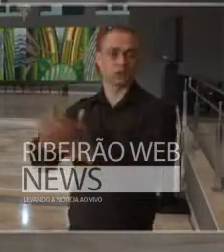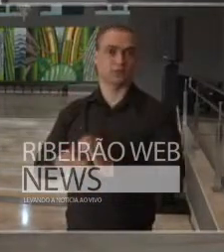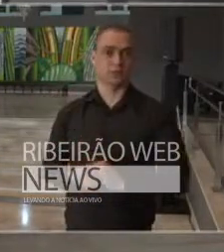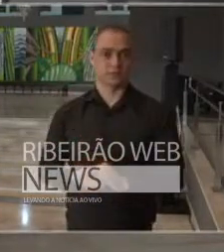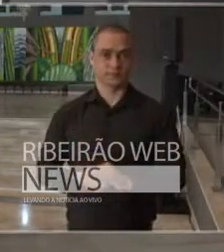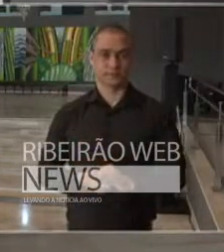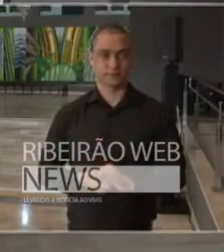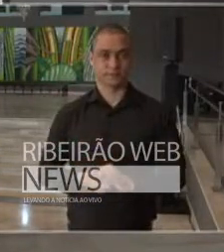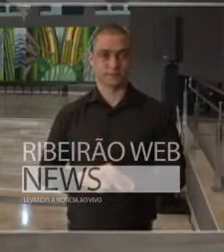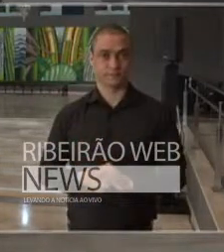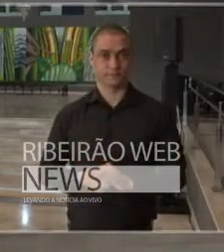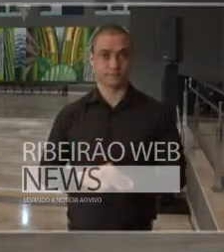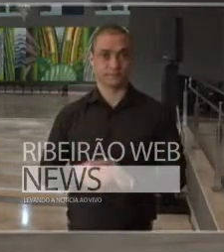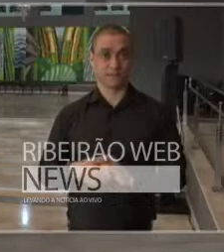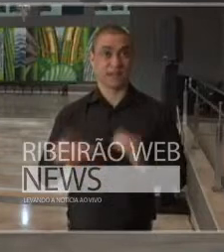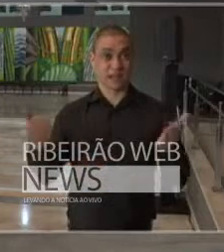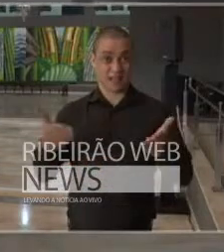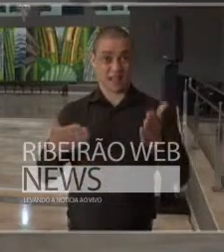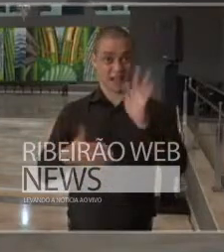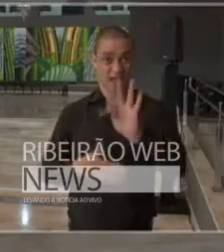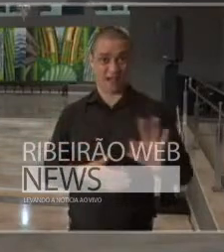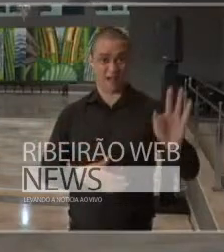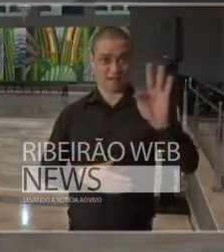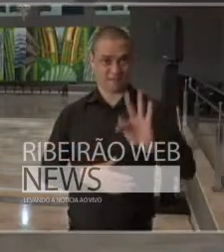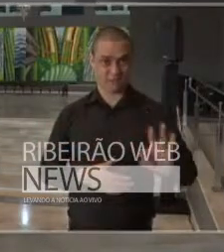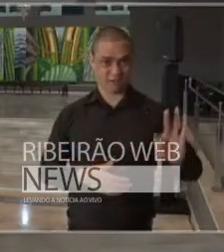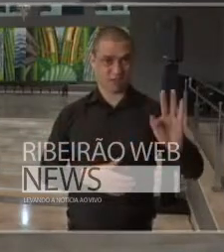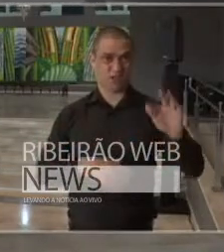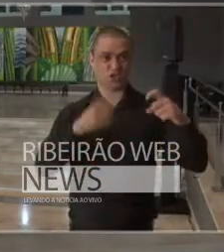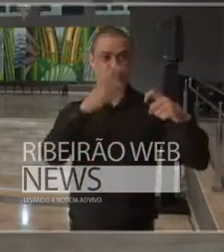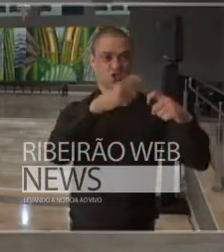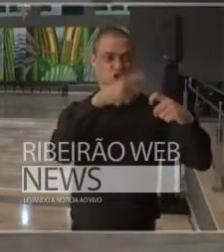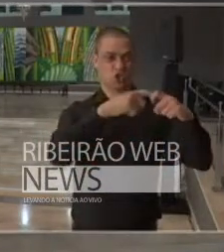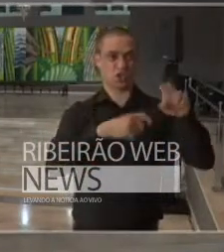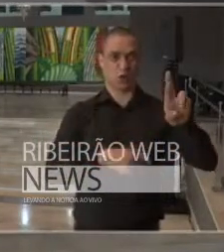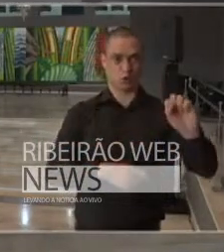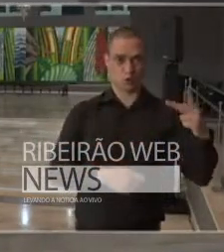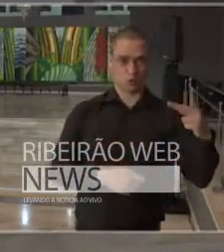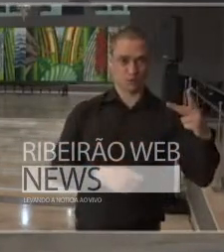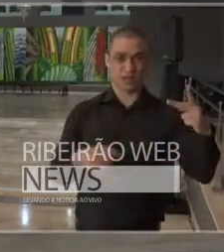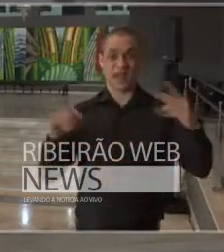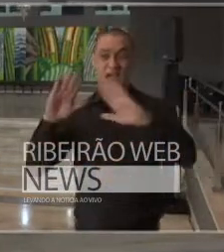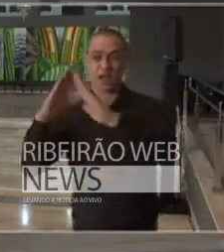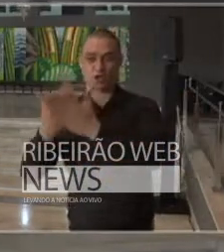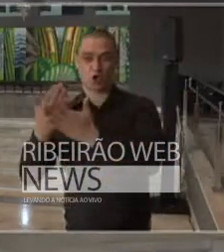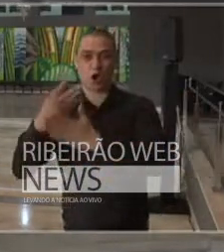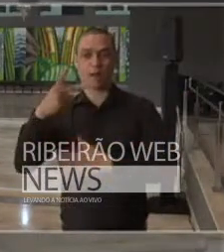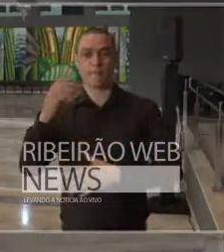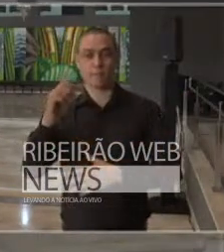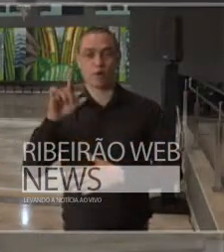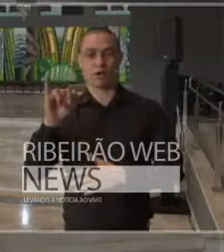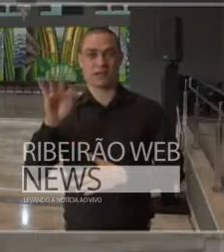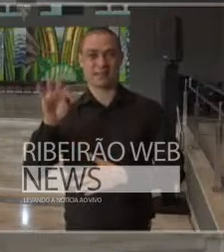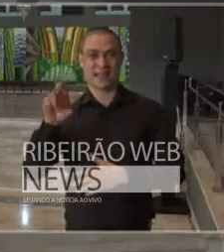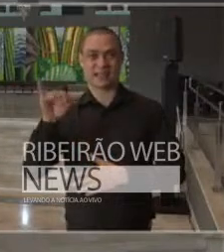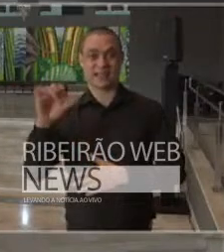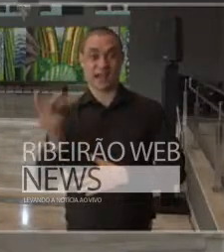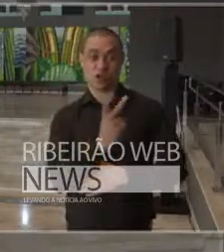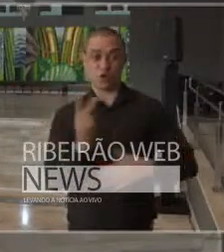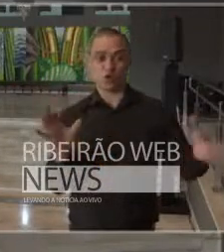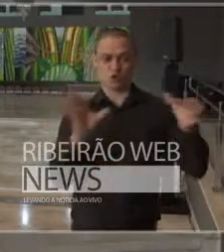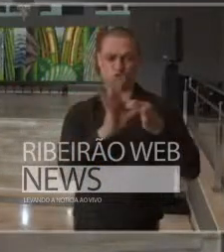A interação da Faculdade de Medicina com a Escola Politécnica ela é de décadas.